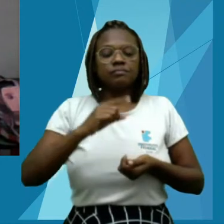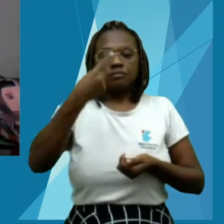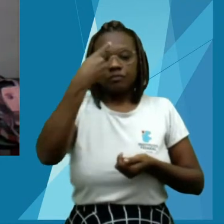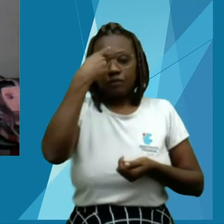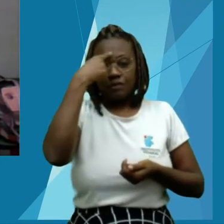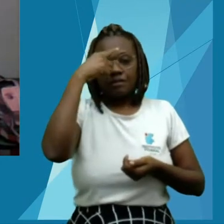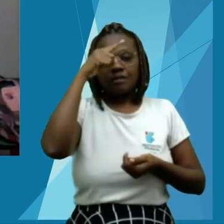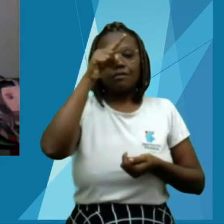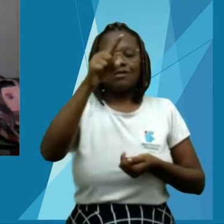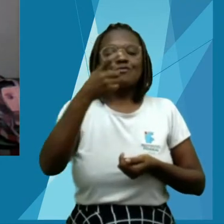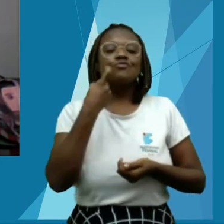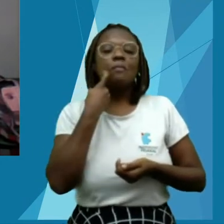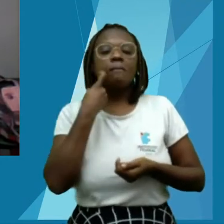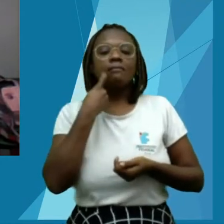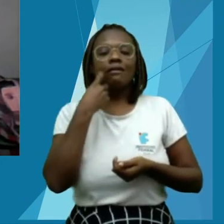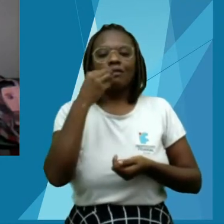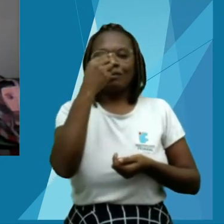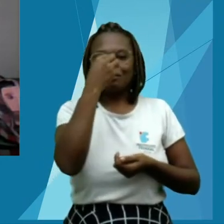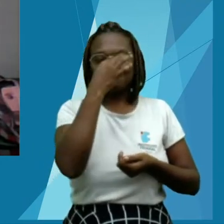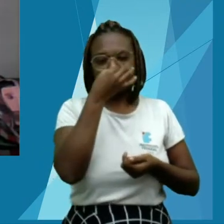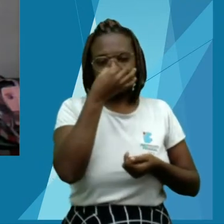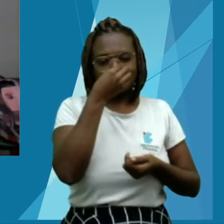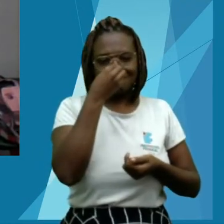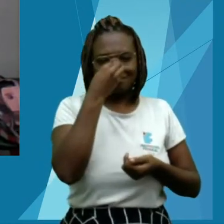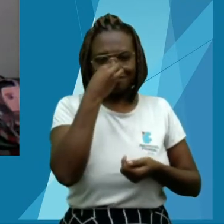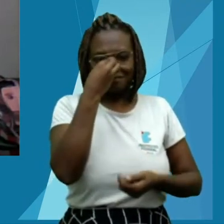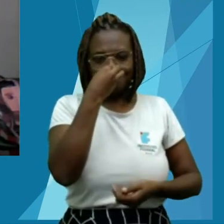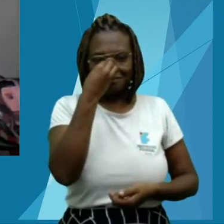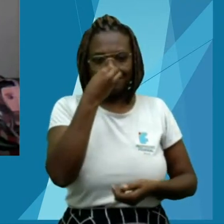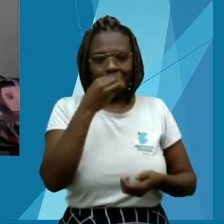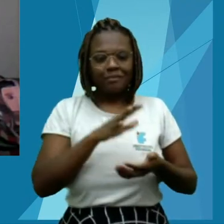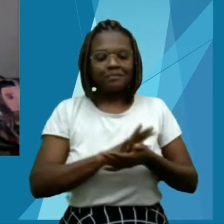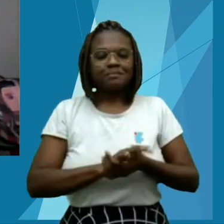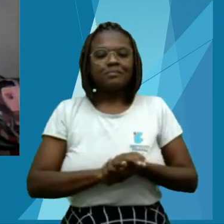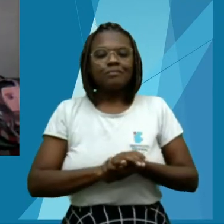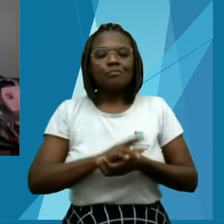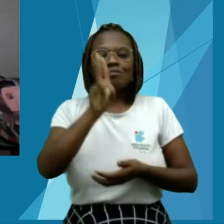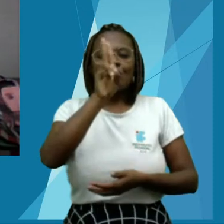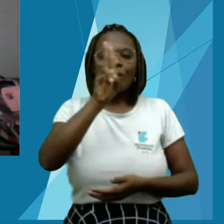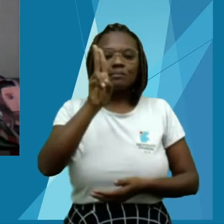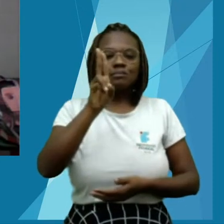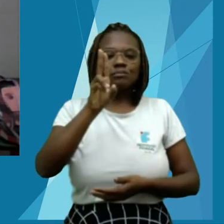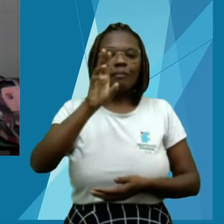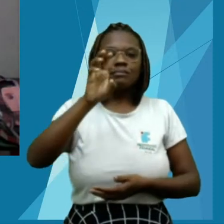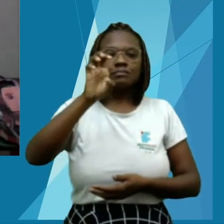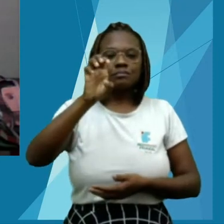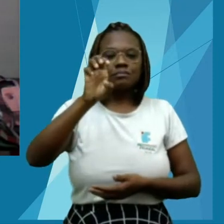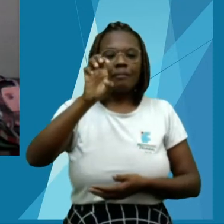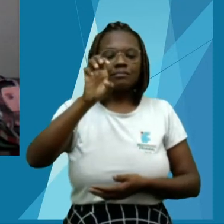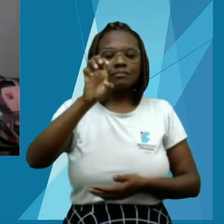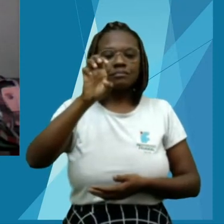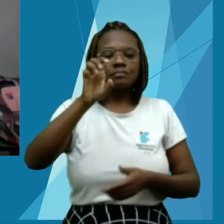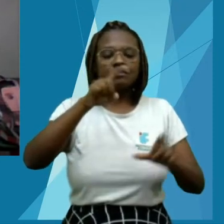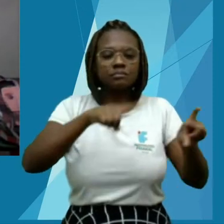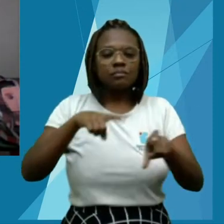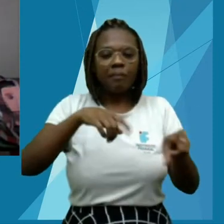Palhaço Alfibrium Ocelaris Larvicultura e